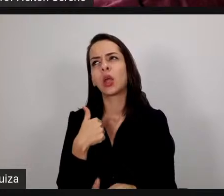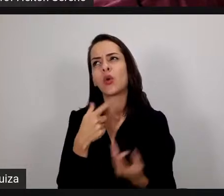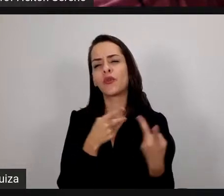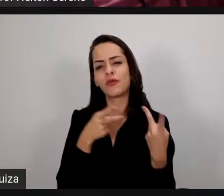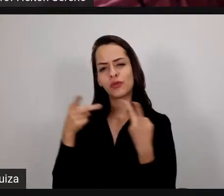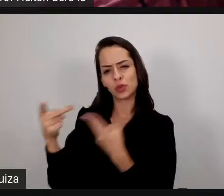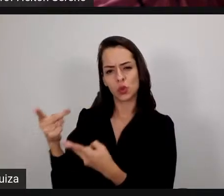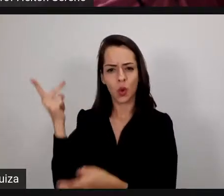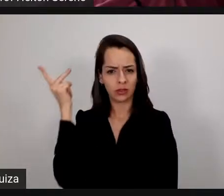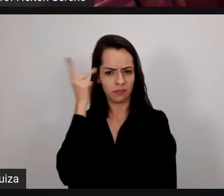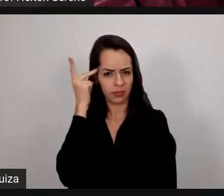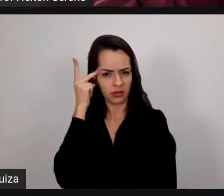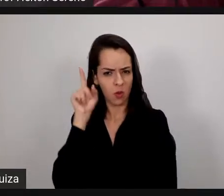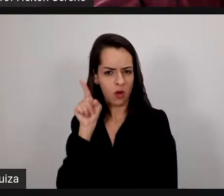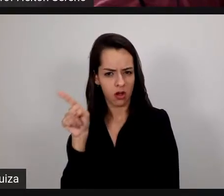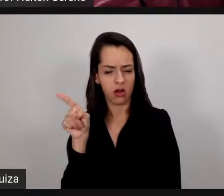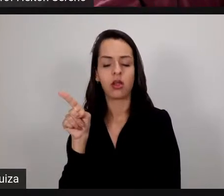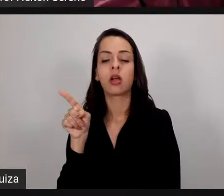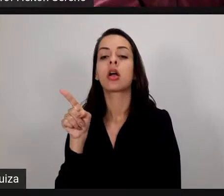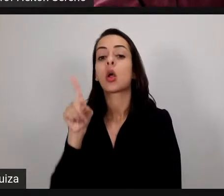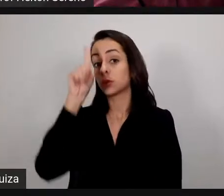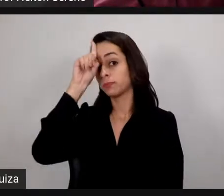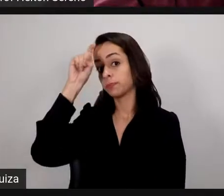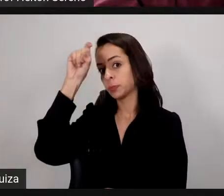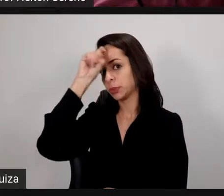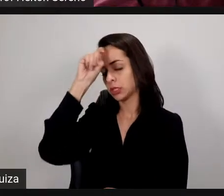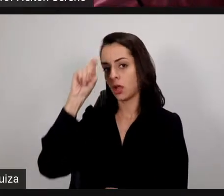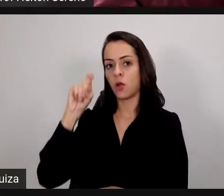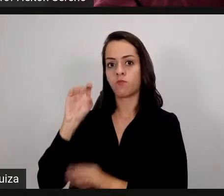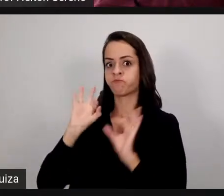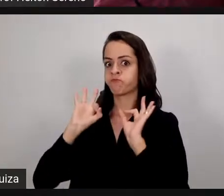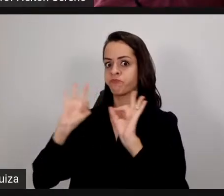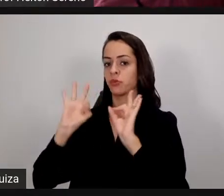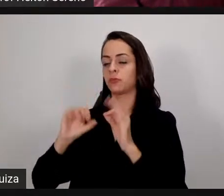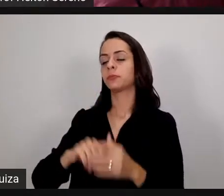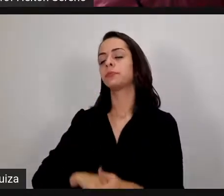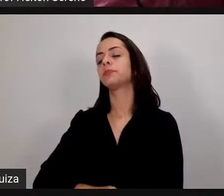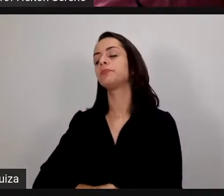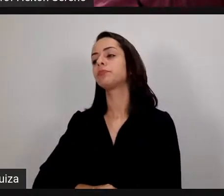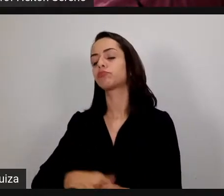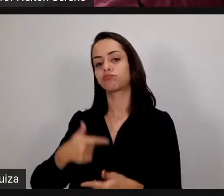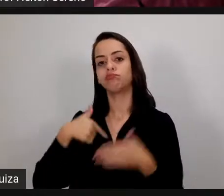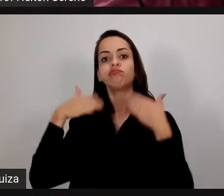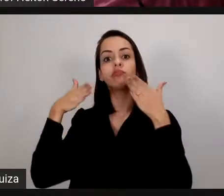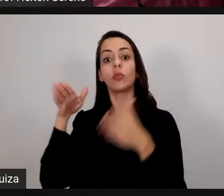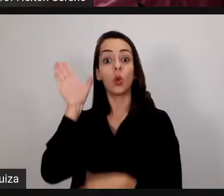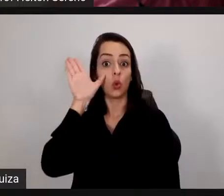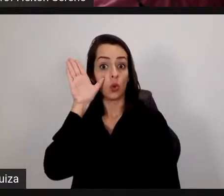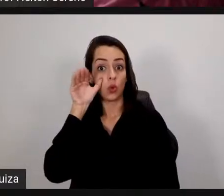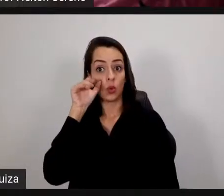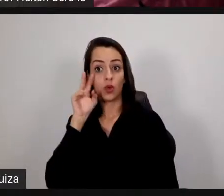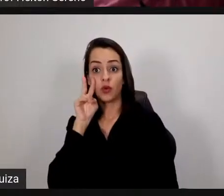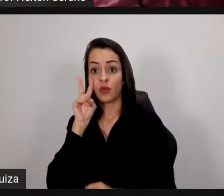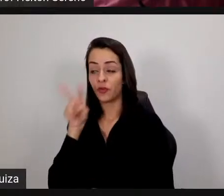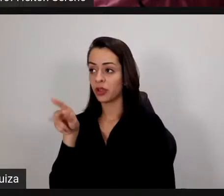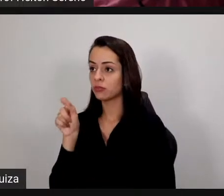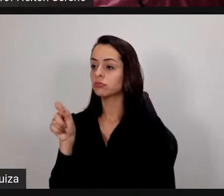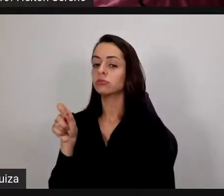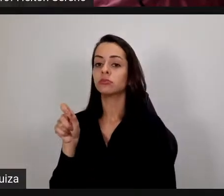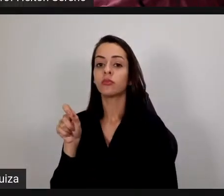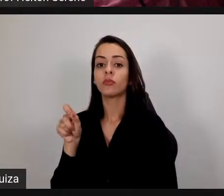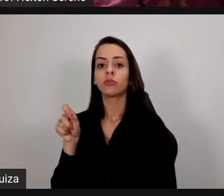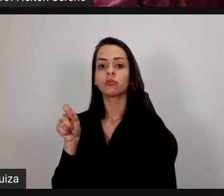mas é de um grande hospital de São Paulo, onde tinha a máquina, o equipamento de treino de todos os